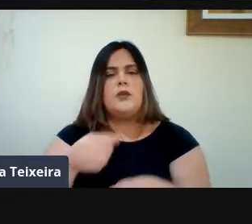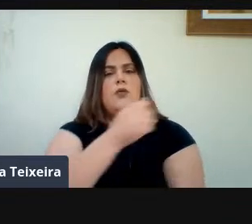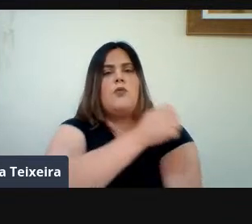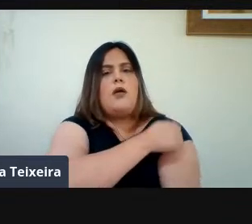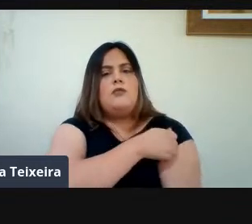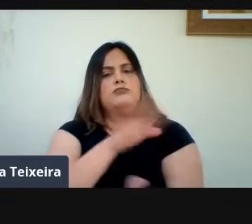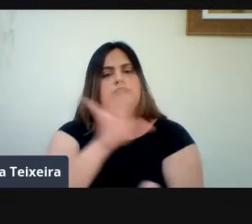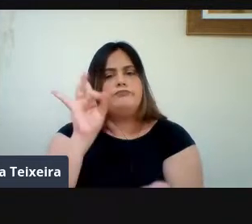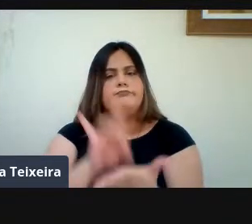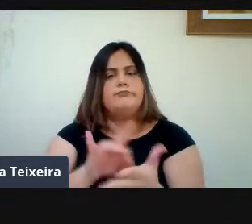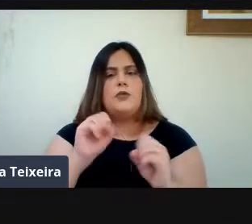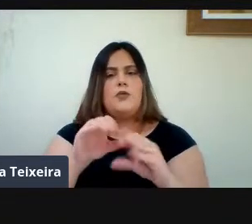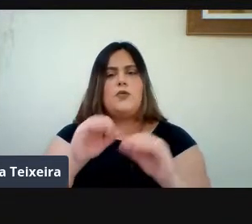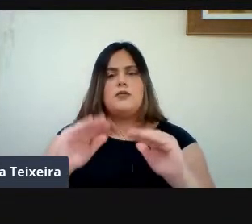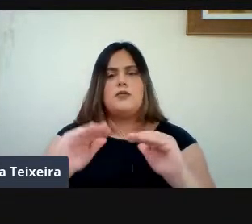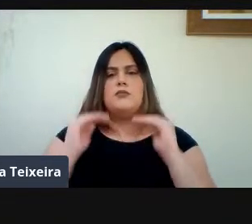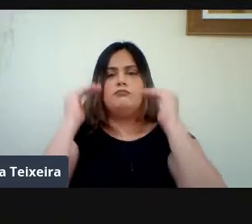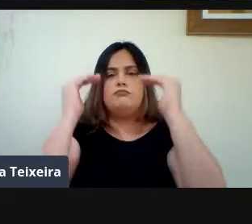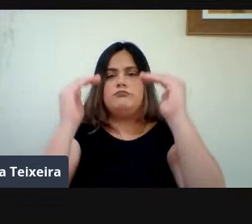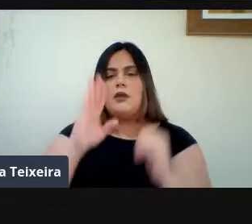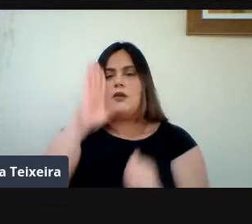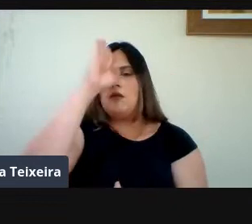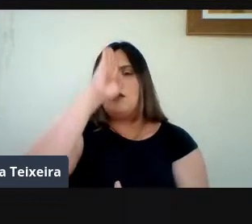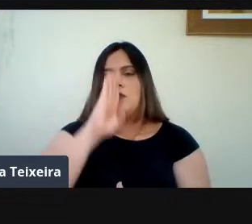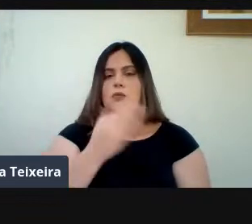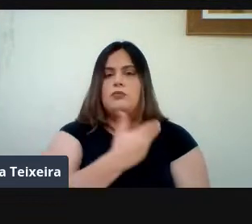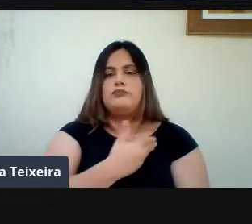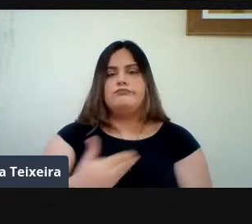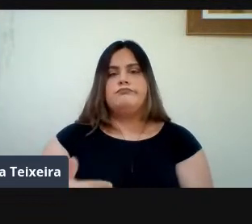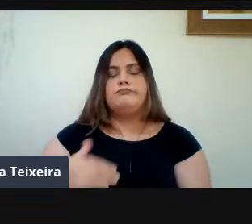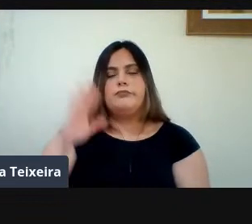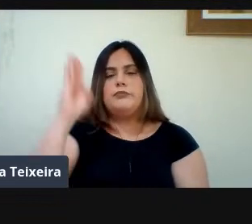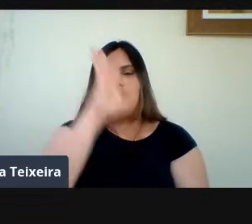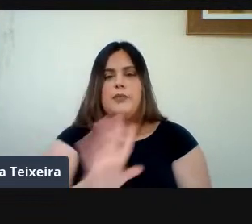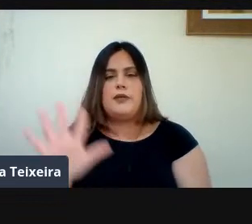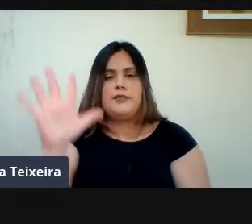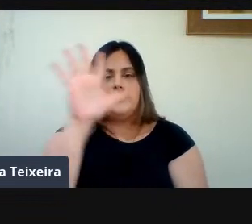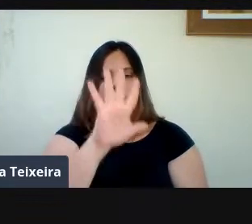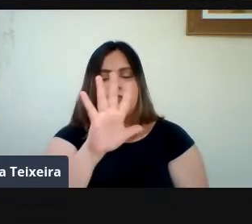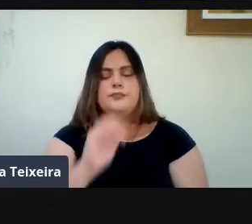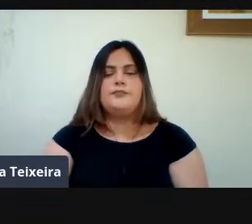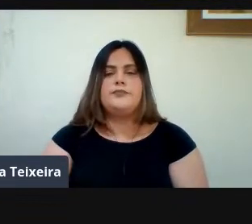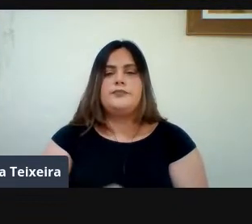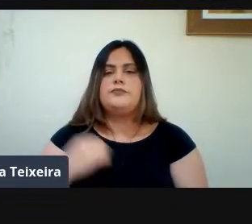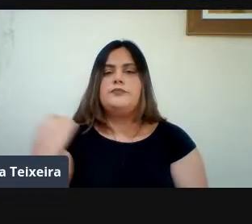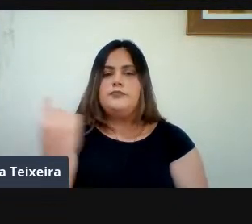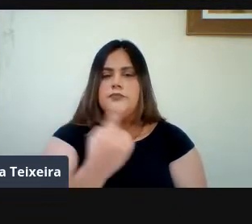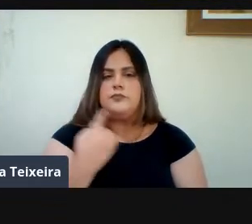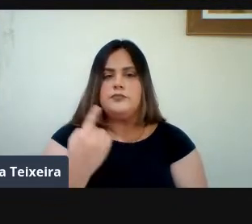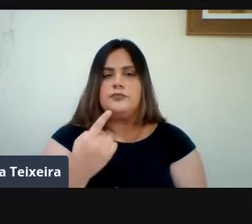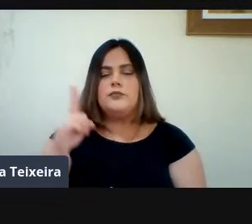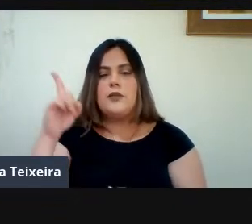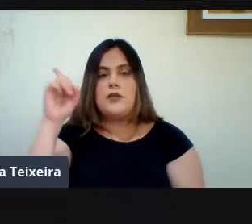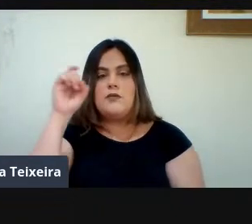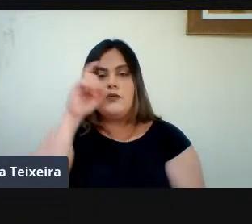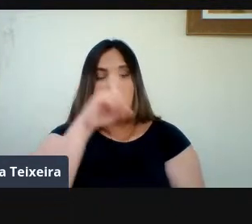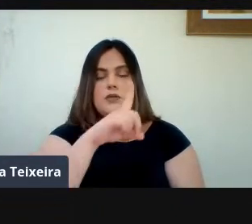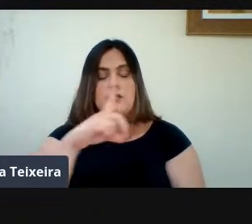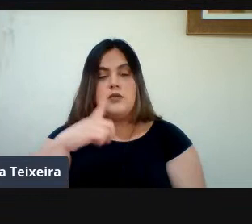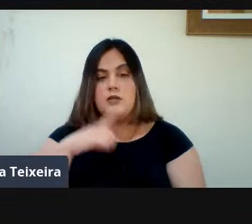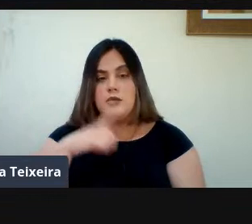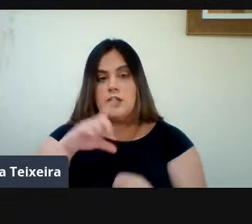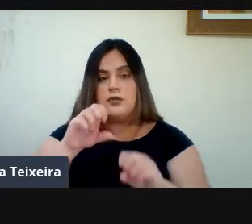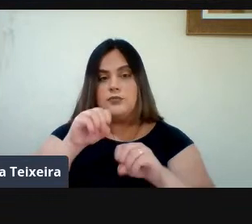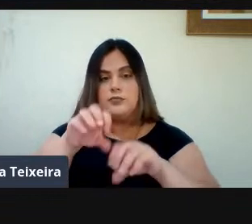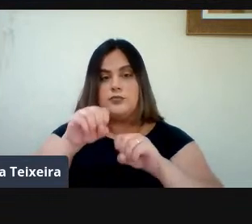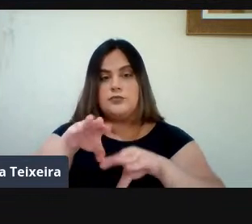Ensino Superior Gratuito Público Desse Brasil Nós Temos Passado Por Grandes Dificuldades No Ensino Brasileiro Principalmente